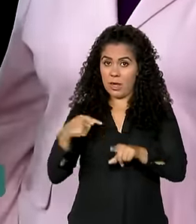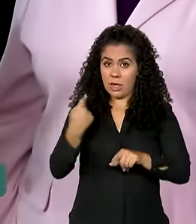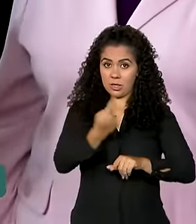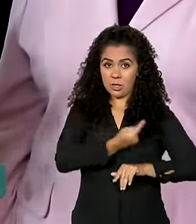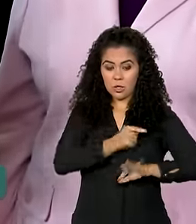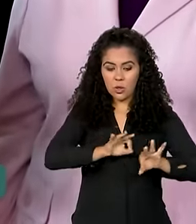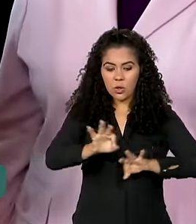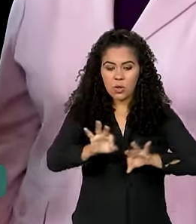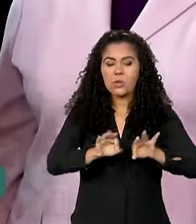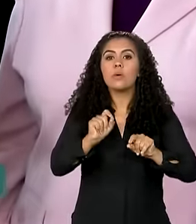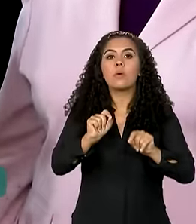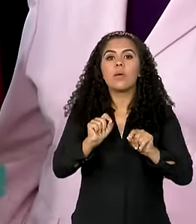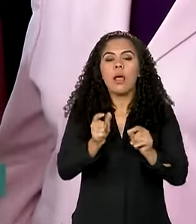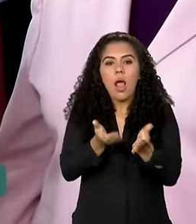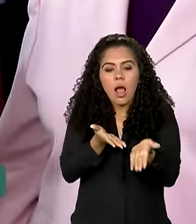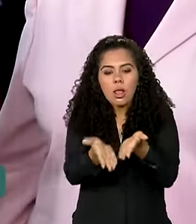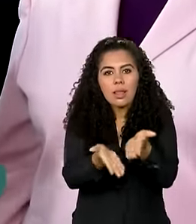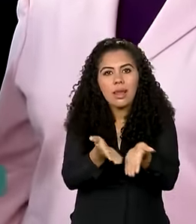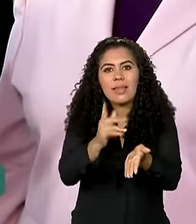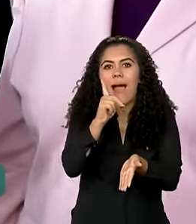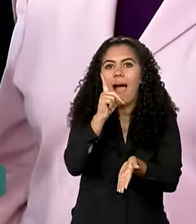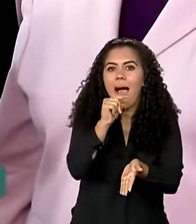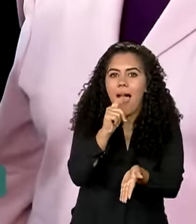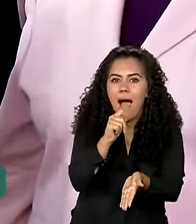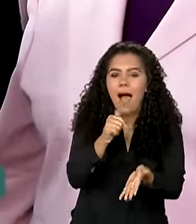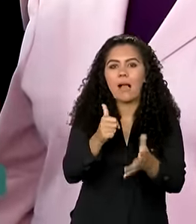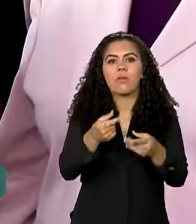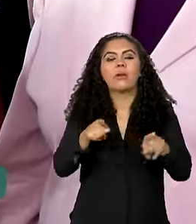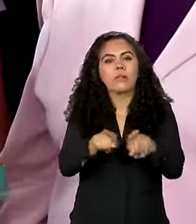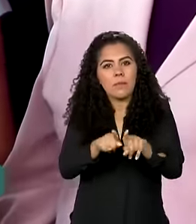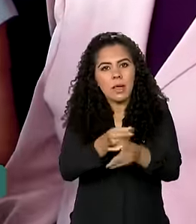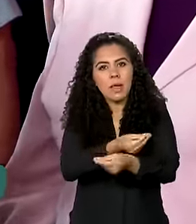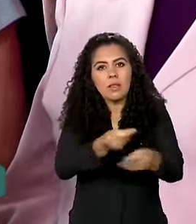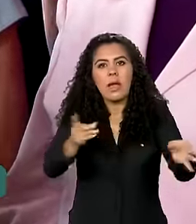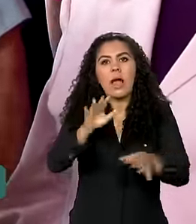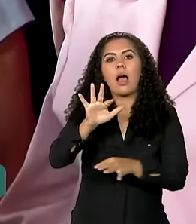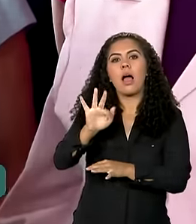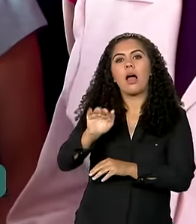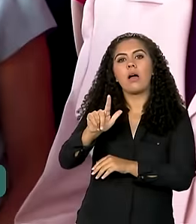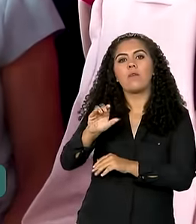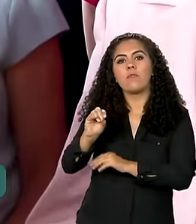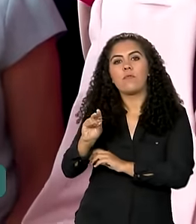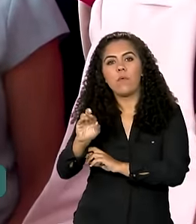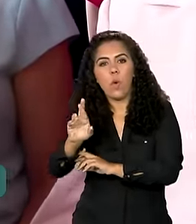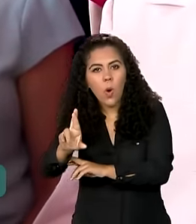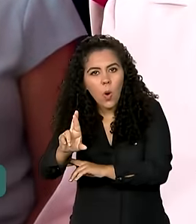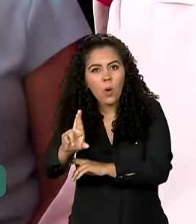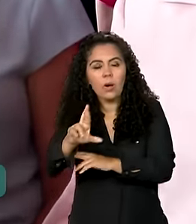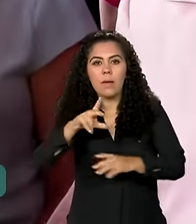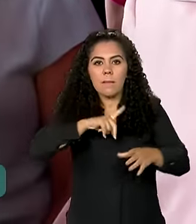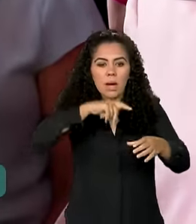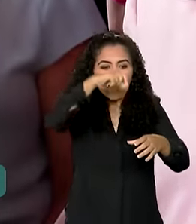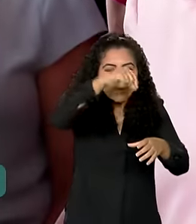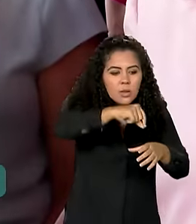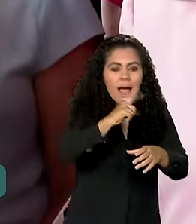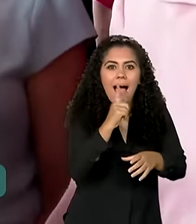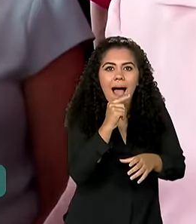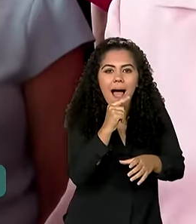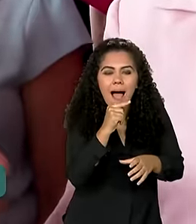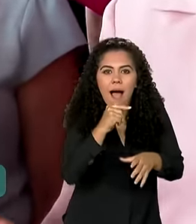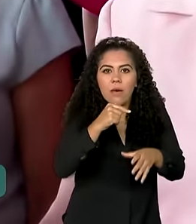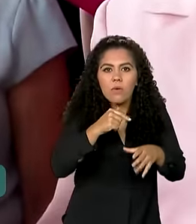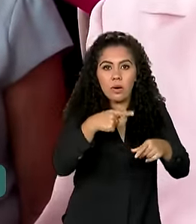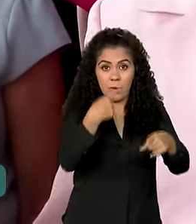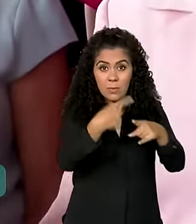tratar da água. A gente começou a dar flúor para que as pessoas colocassem na água em casa. Porque quando a água